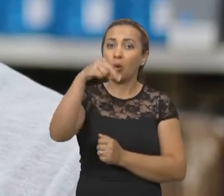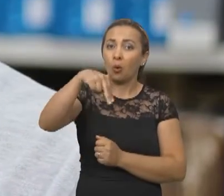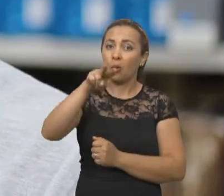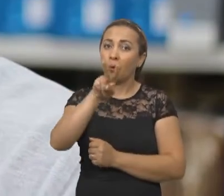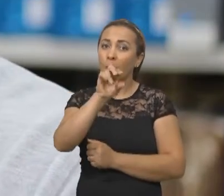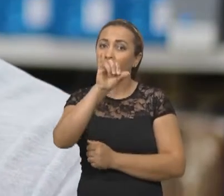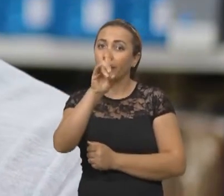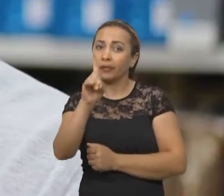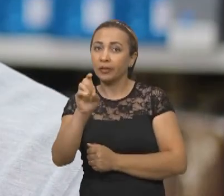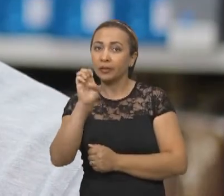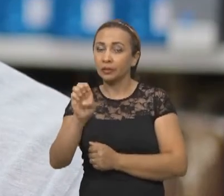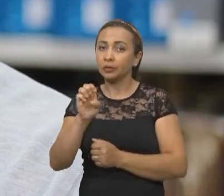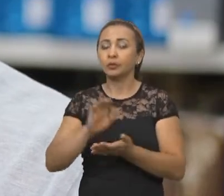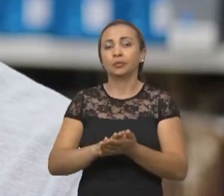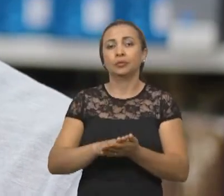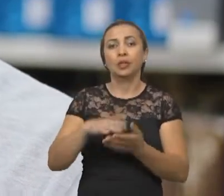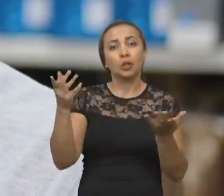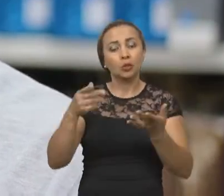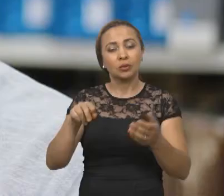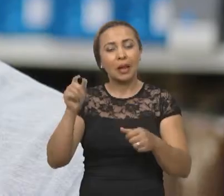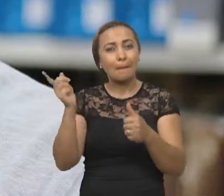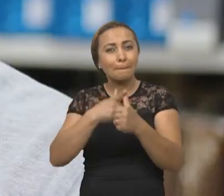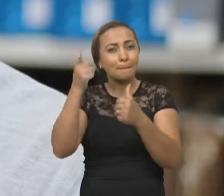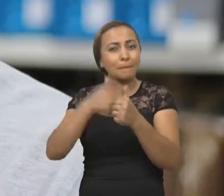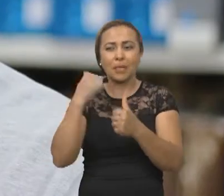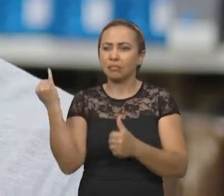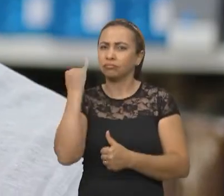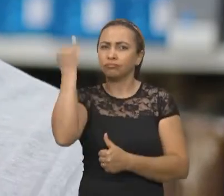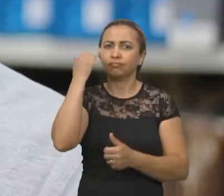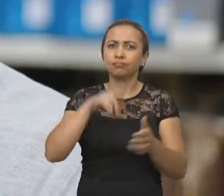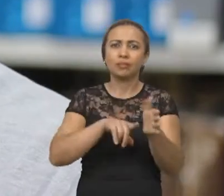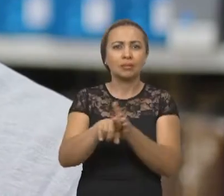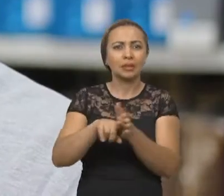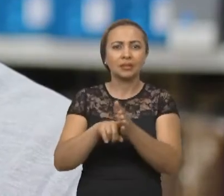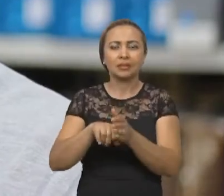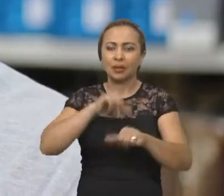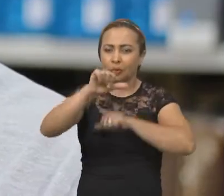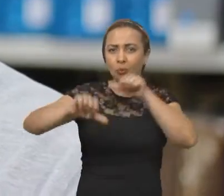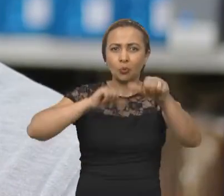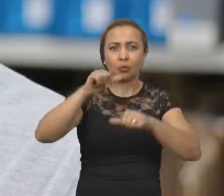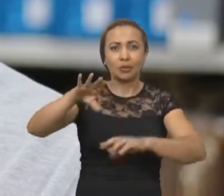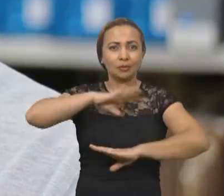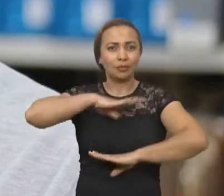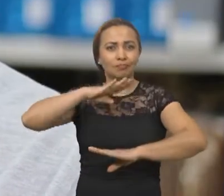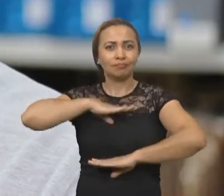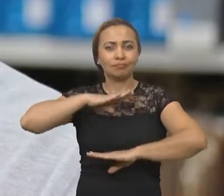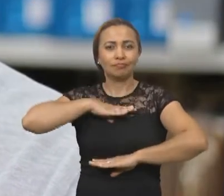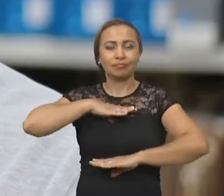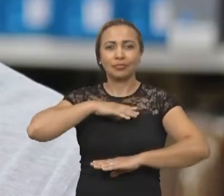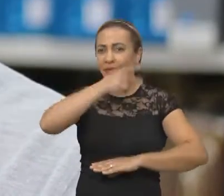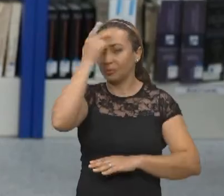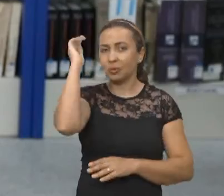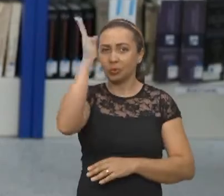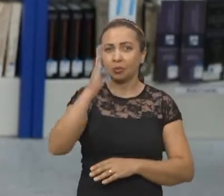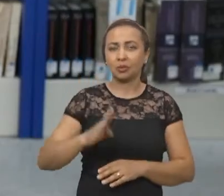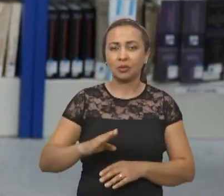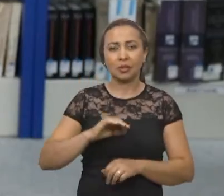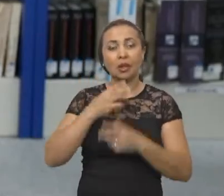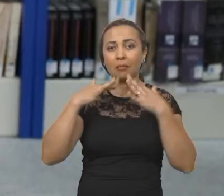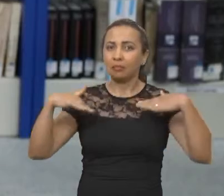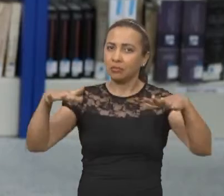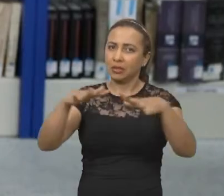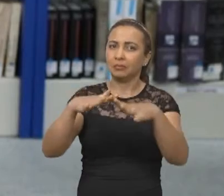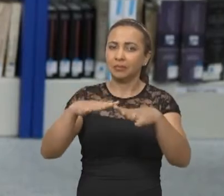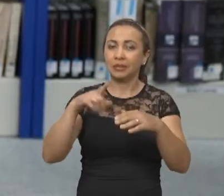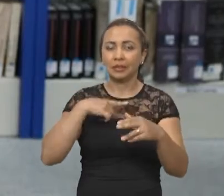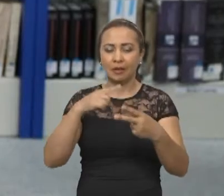hoje a principal pesquisa em termos de comportamento, de mudança de comportamento dos brasileiros ao longo da pandemia. Nós tivemos